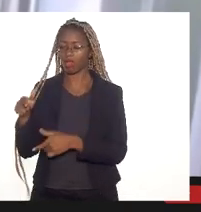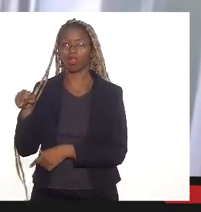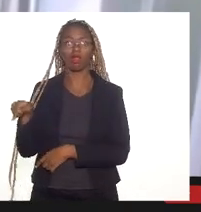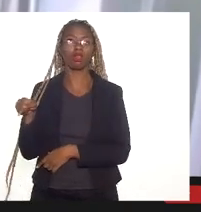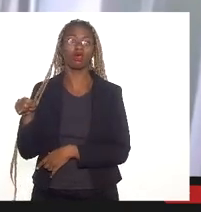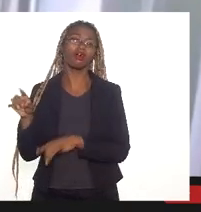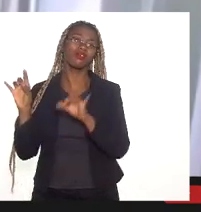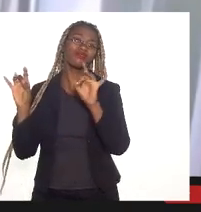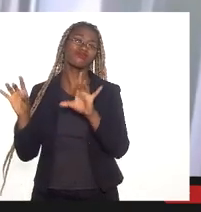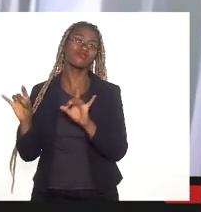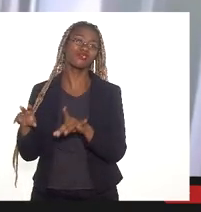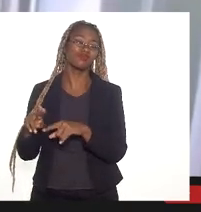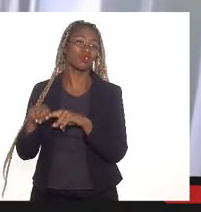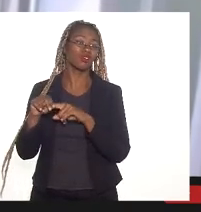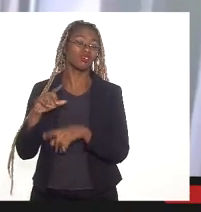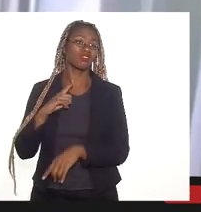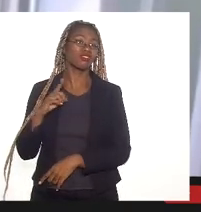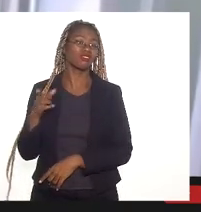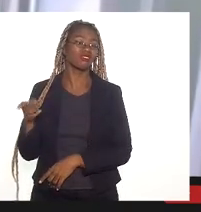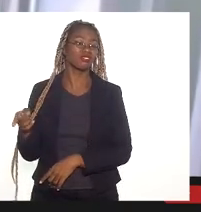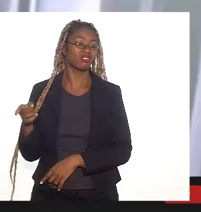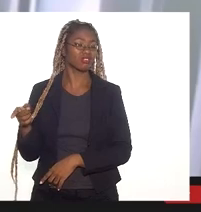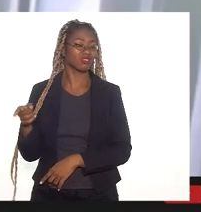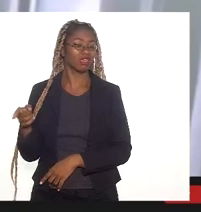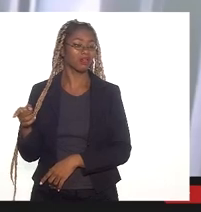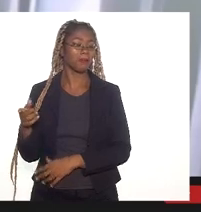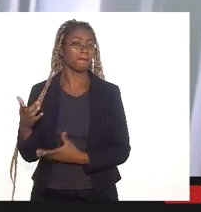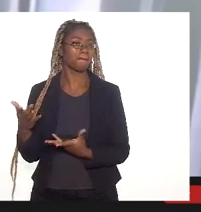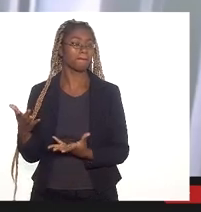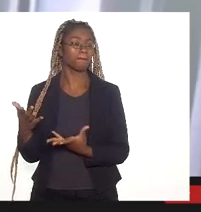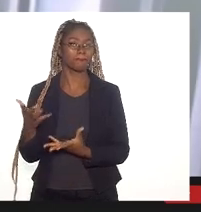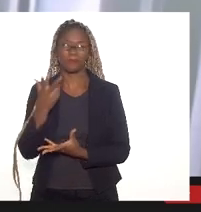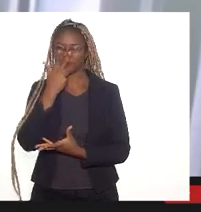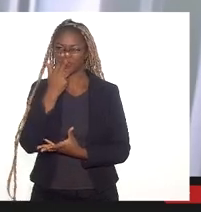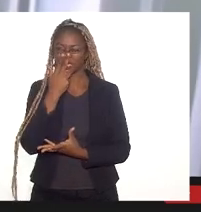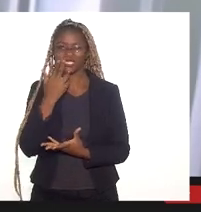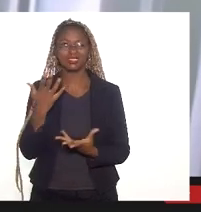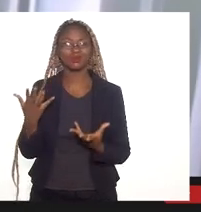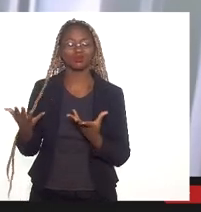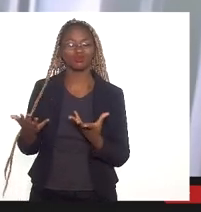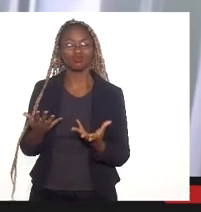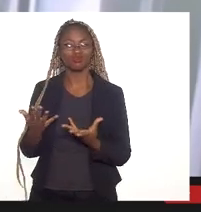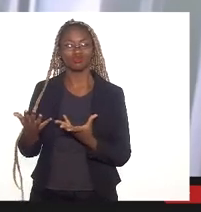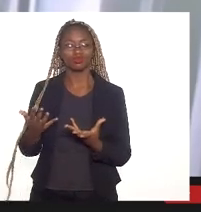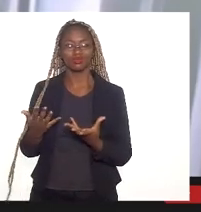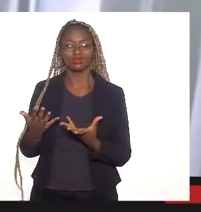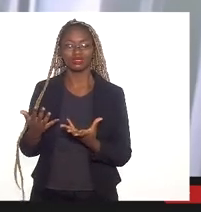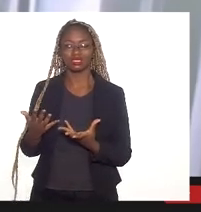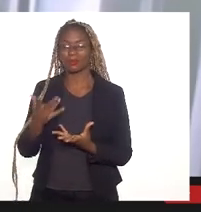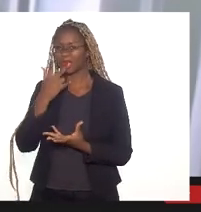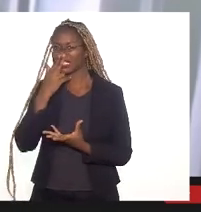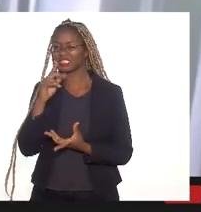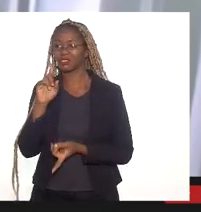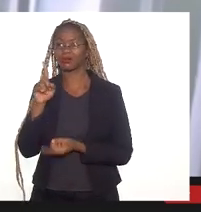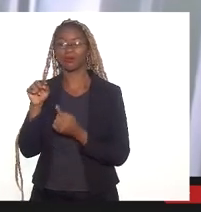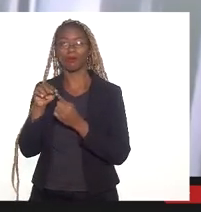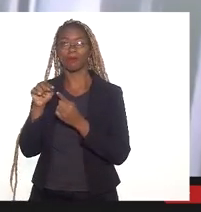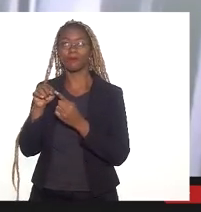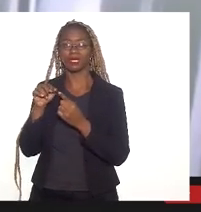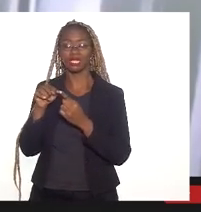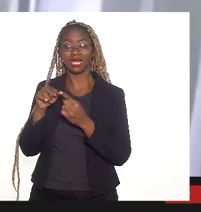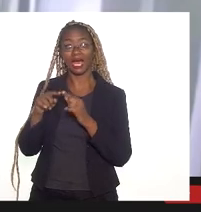tem sido uma espécie de pôlder ou de amortecedor ou estrutura de amortecimento das